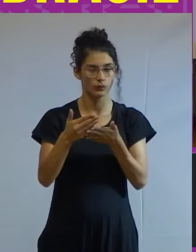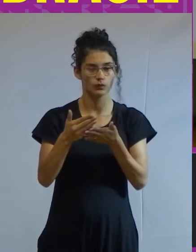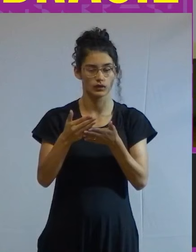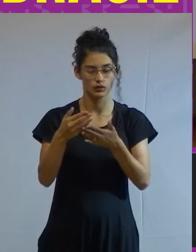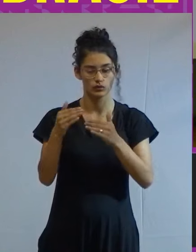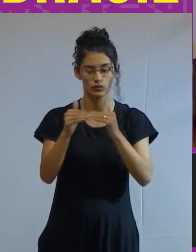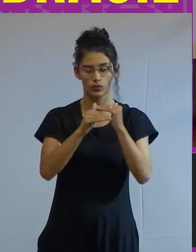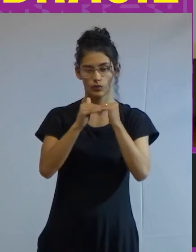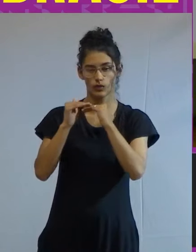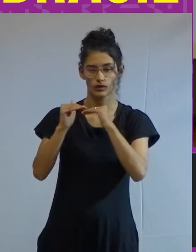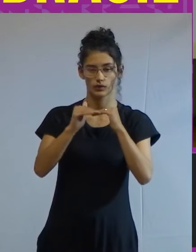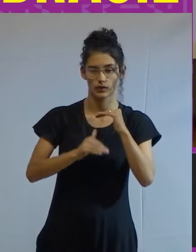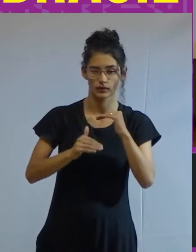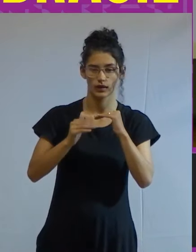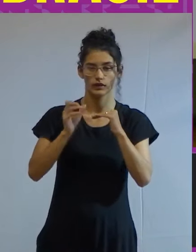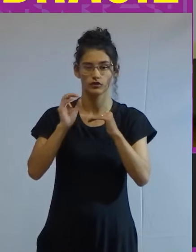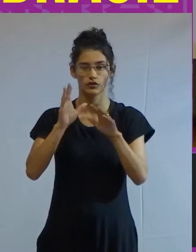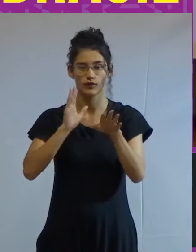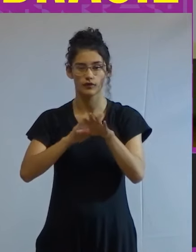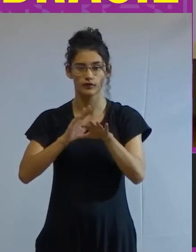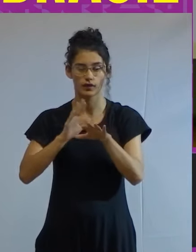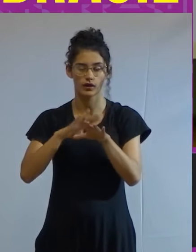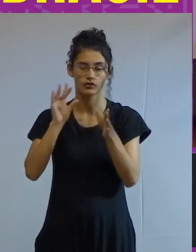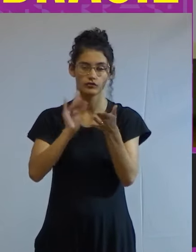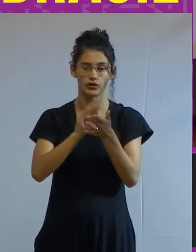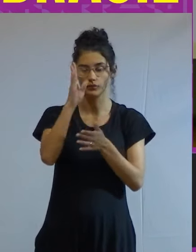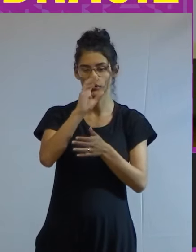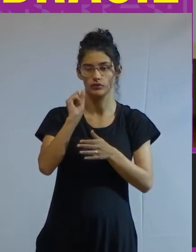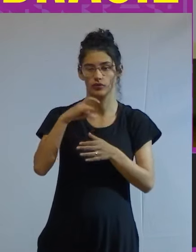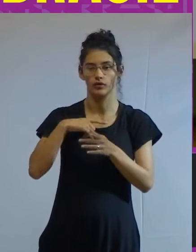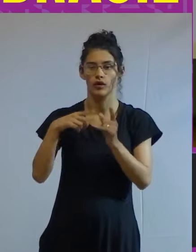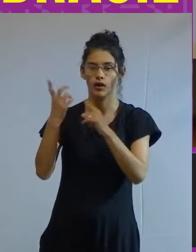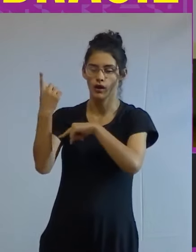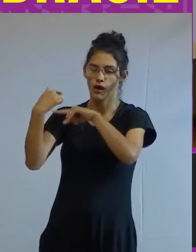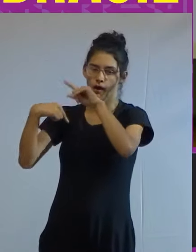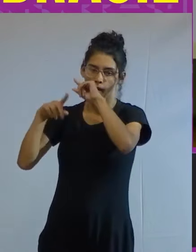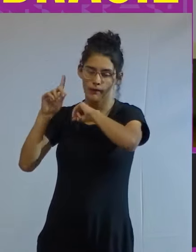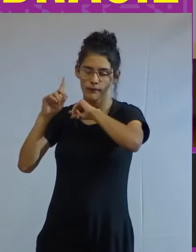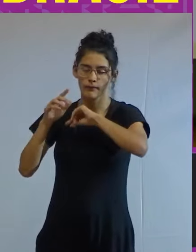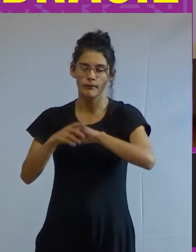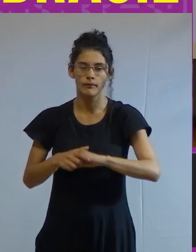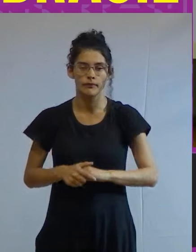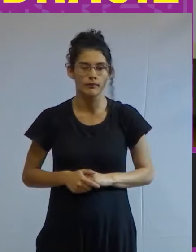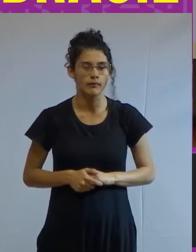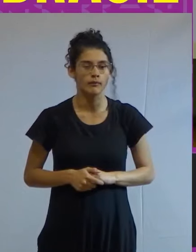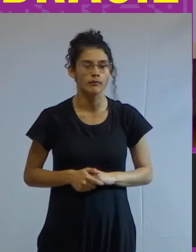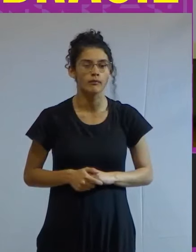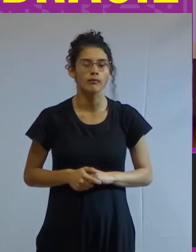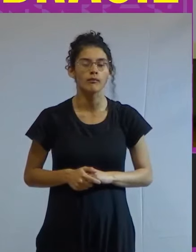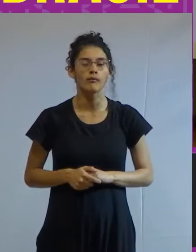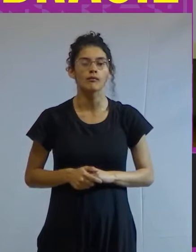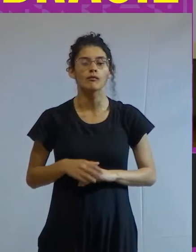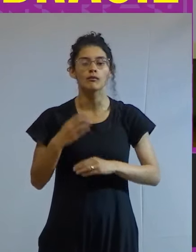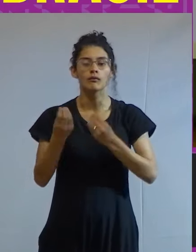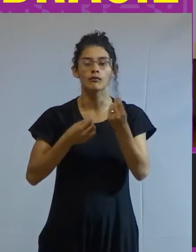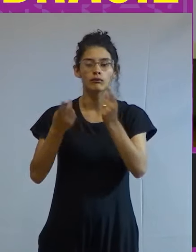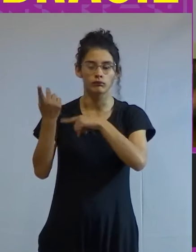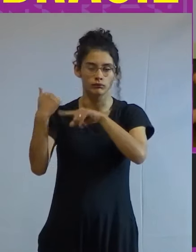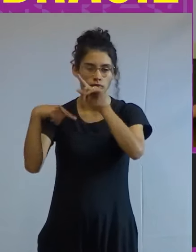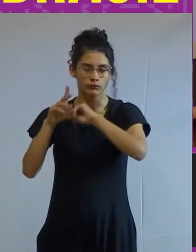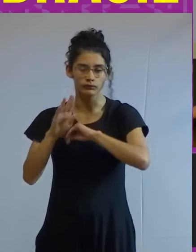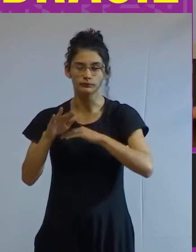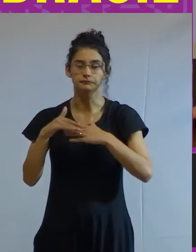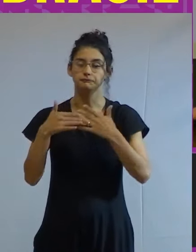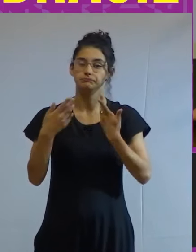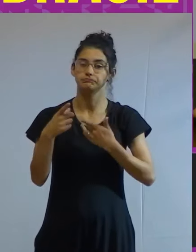desigualdades ele só se fará eu acho no Brasil se tiver crescimento e como é que nós vamos crescer aí